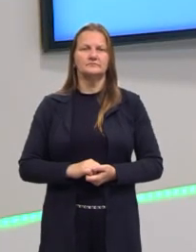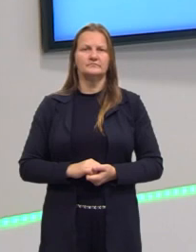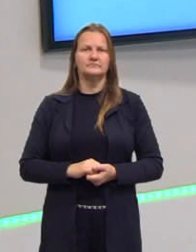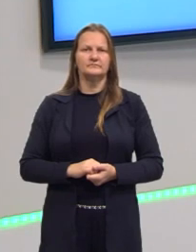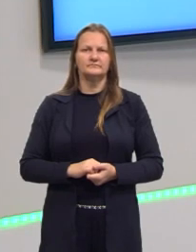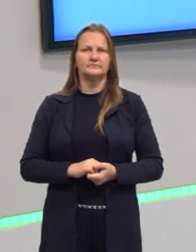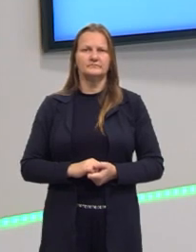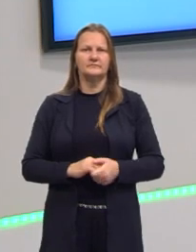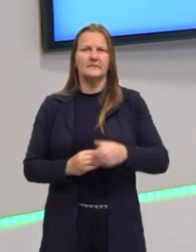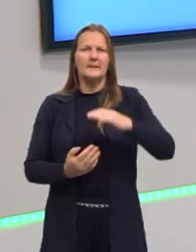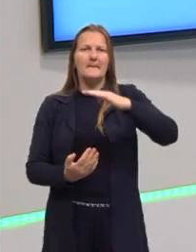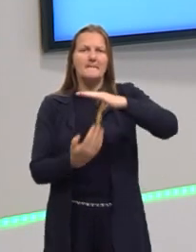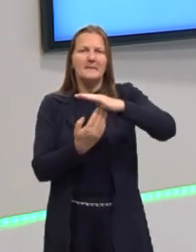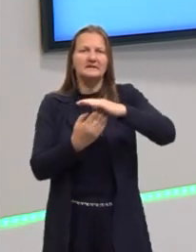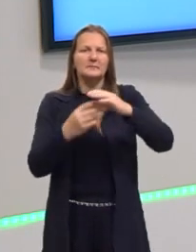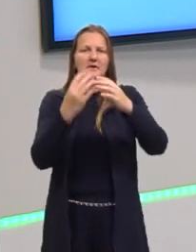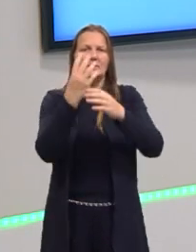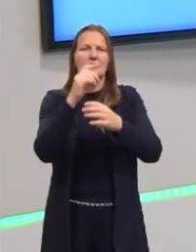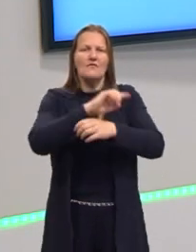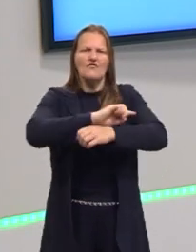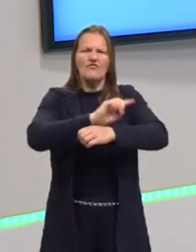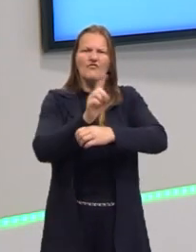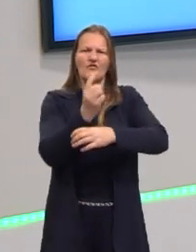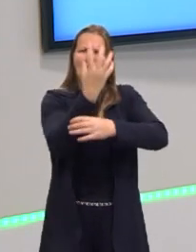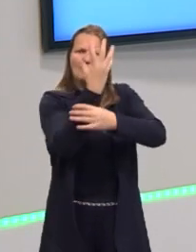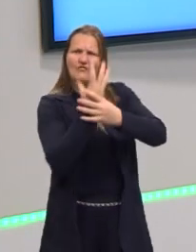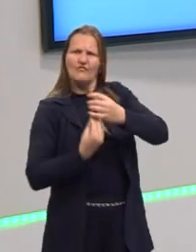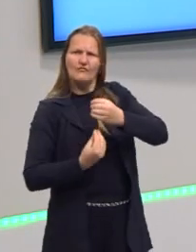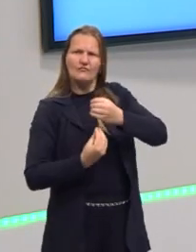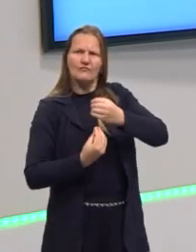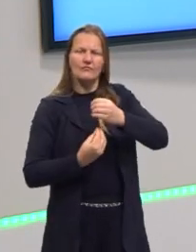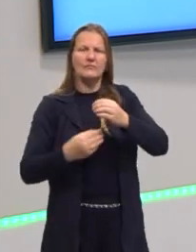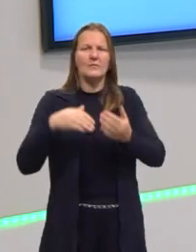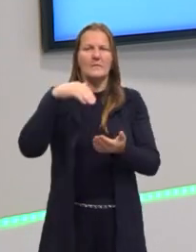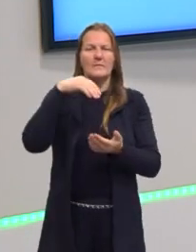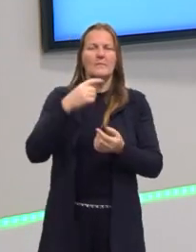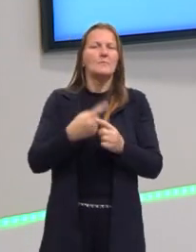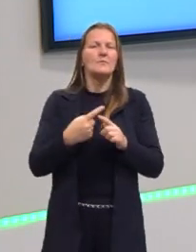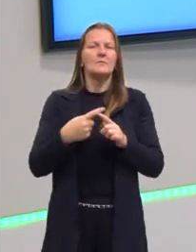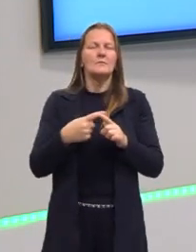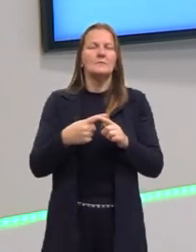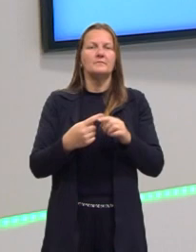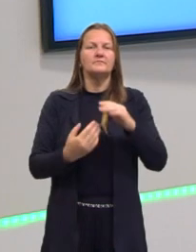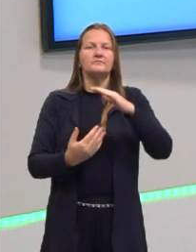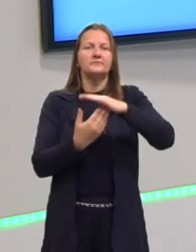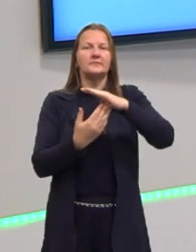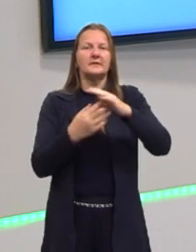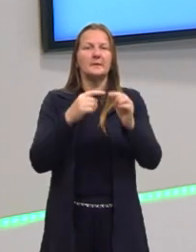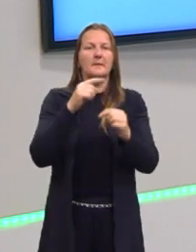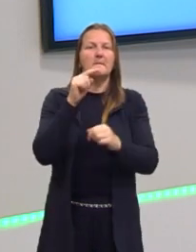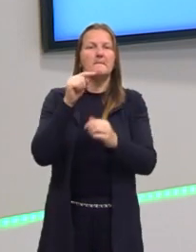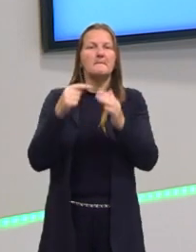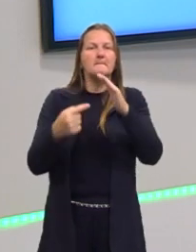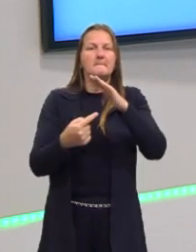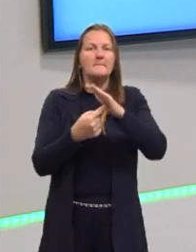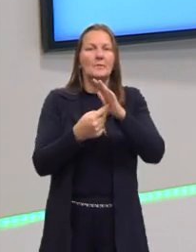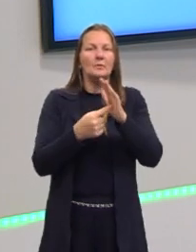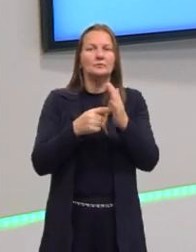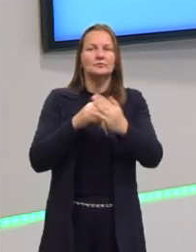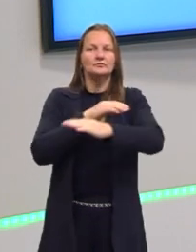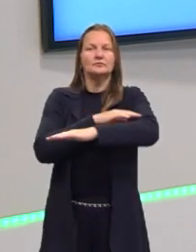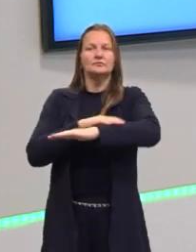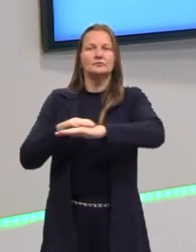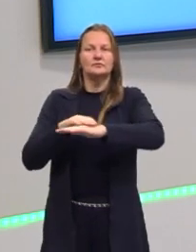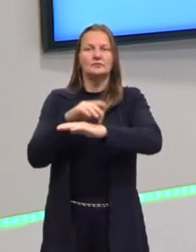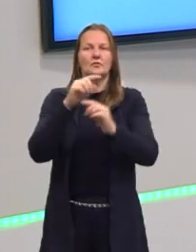ali máxima, né? A gente associa com ponto de máximo. E quando nós falamos em ponto de máximo, nos remete